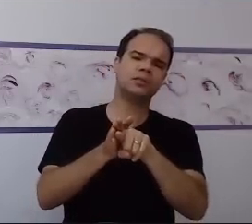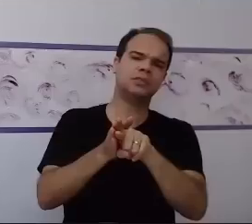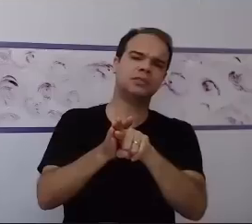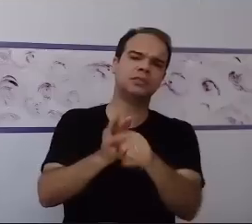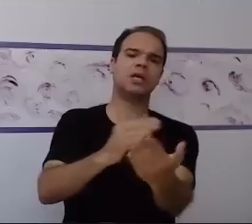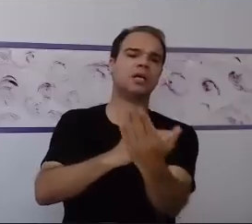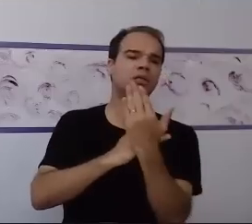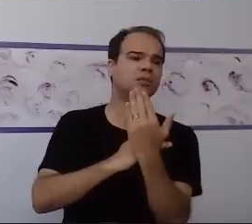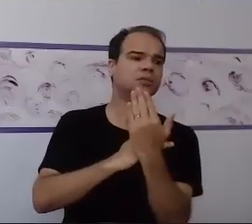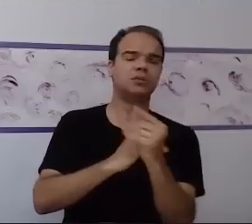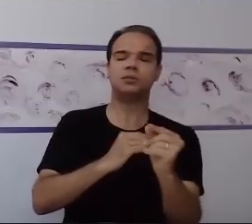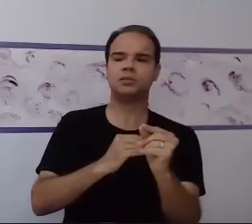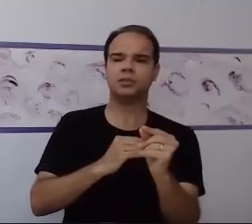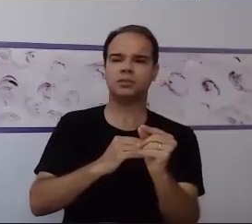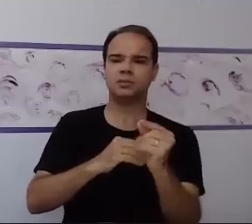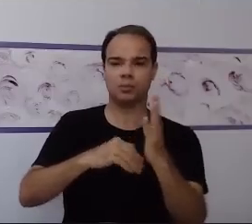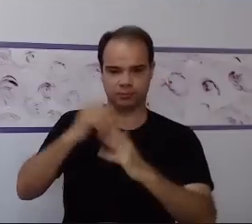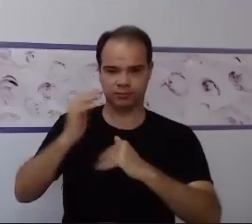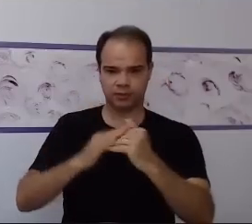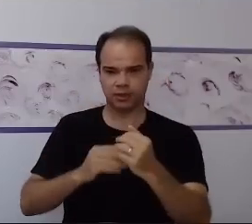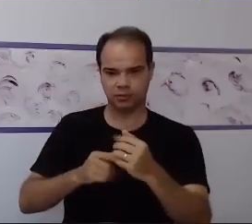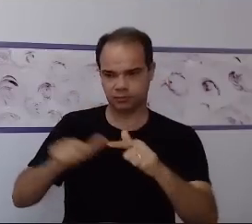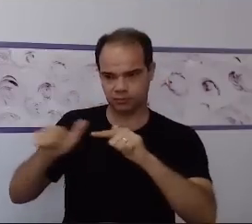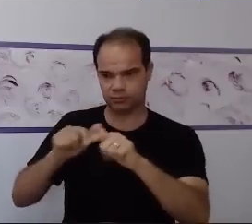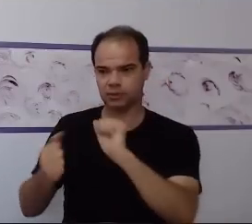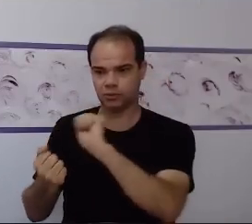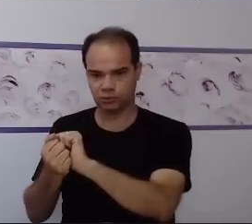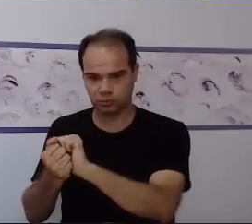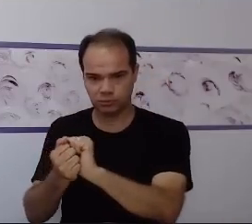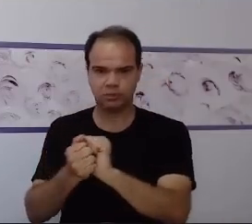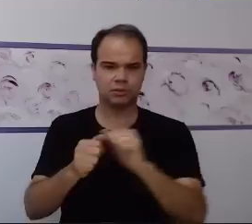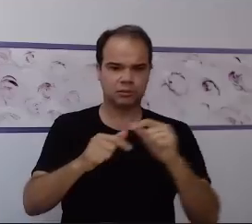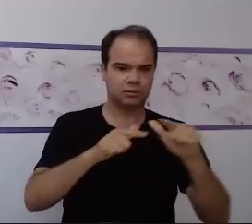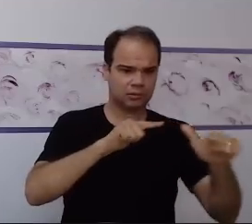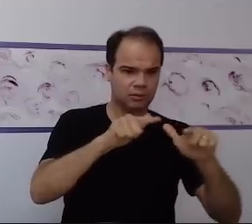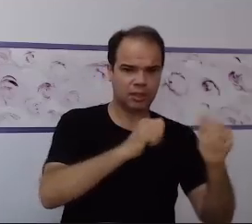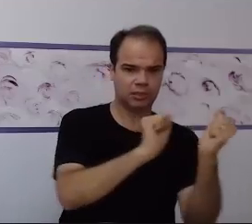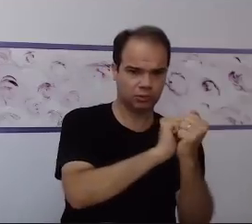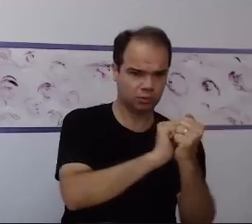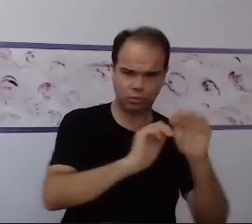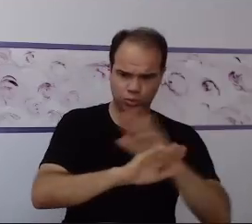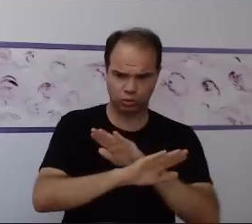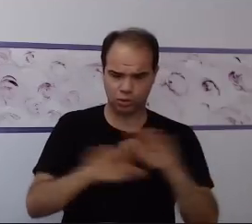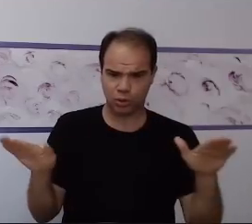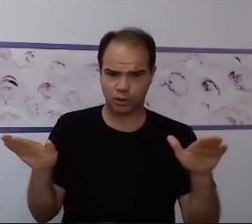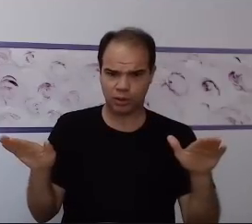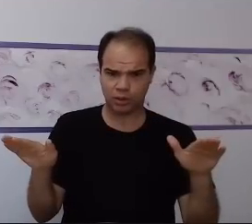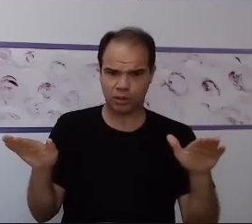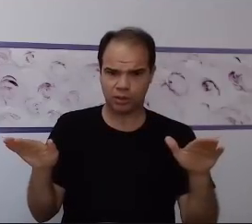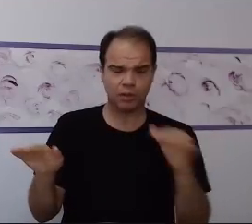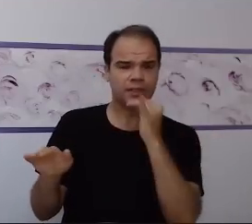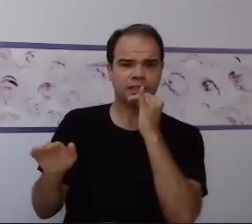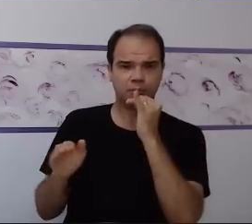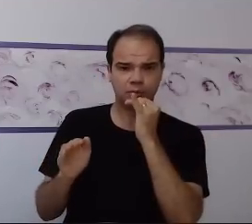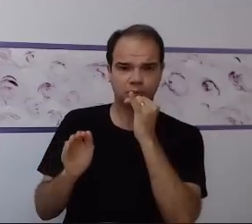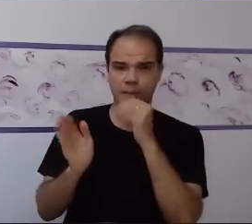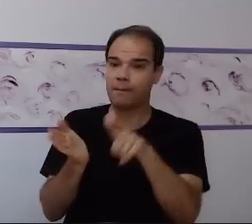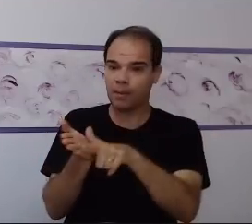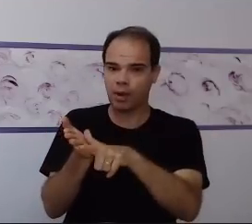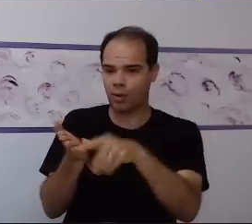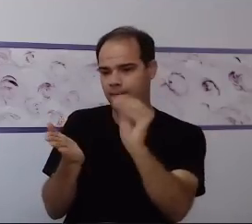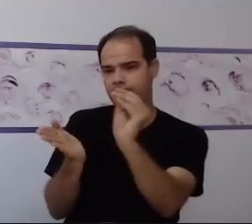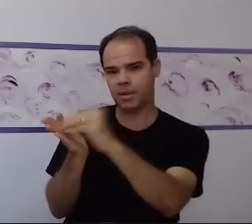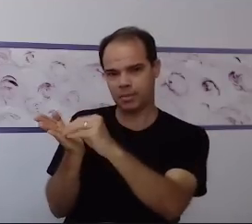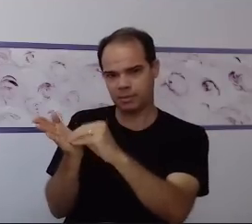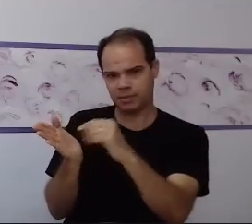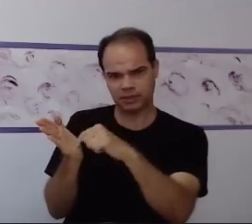o profissional que trabalha com esse aluno? É o que? Vem de casa? Como que é feita naquela ficha que foi falada lá no início? Como que é feito esse